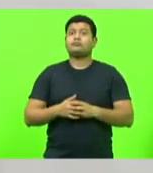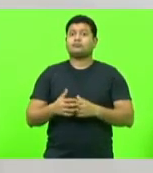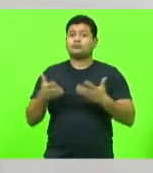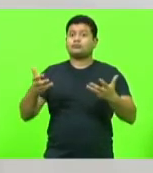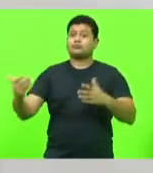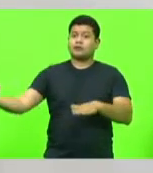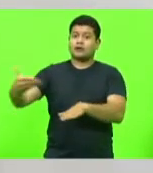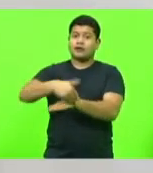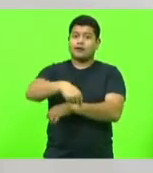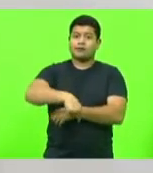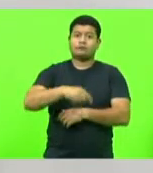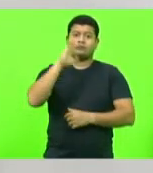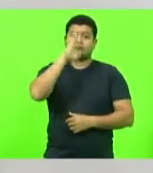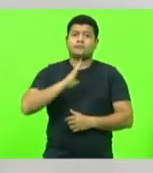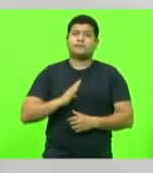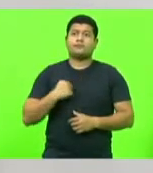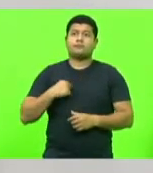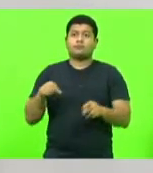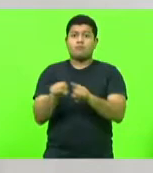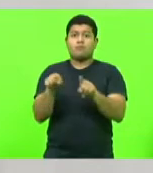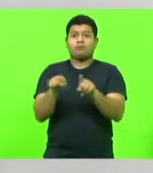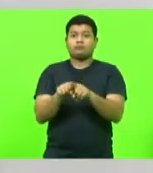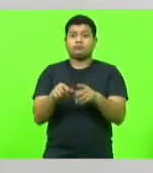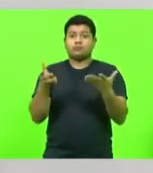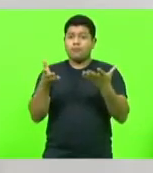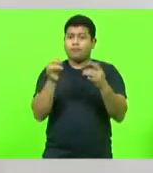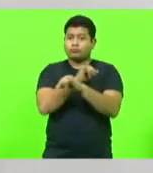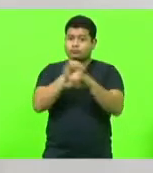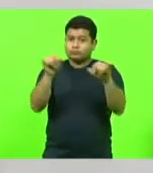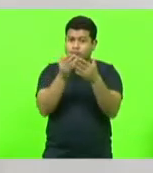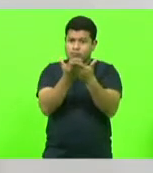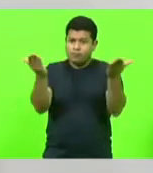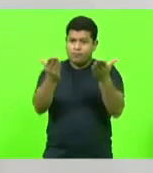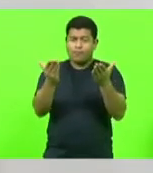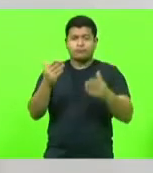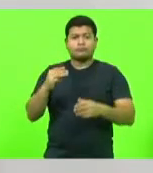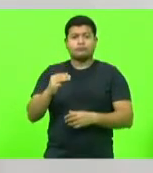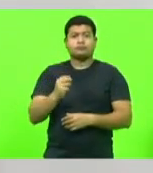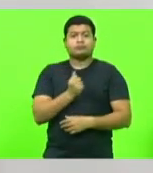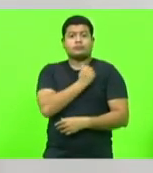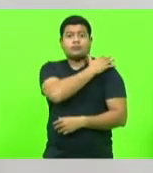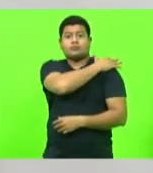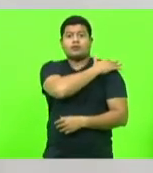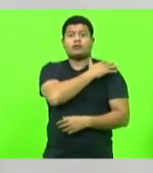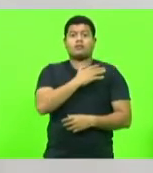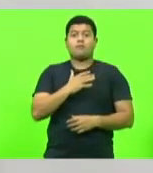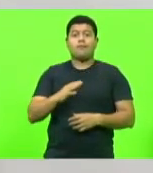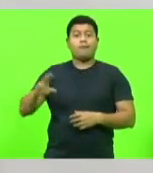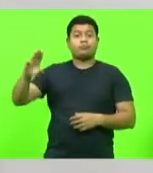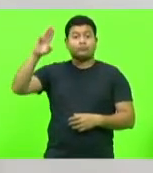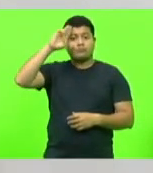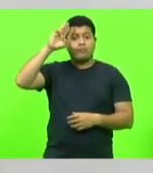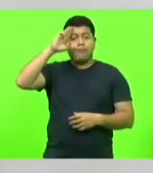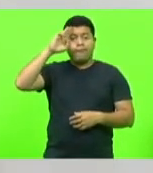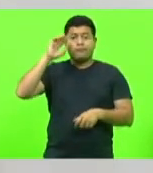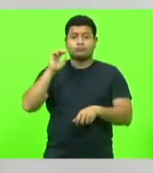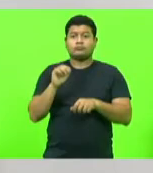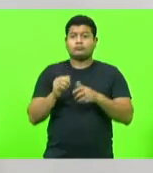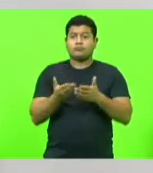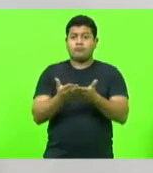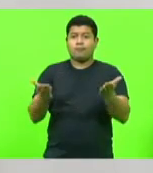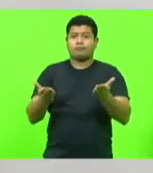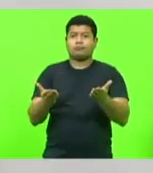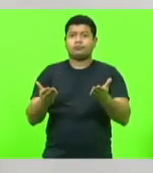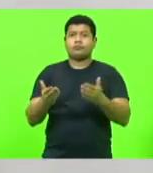falar agora de forma muito especial com os militares estaduais, não só de Santa Catarina, mas de todo o Brasil. As esposas dos